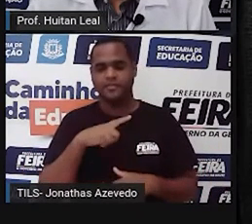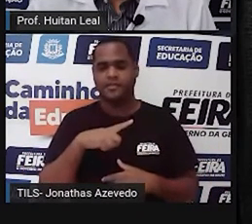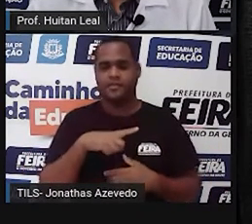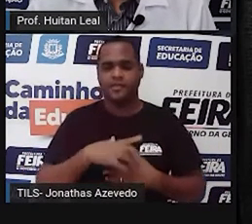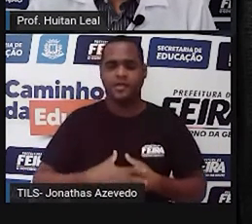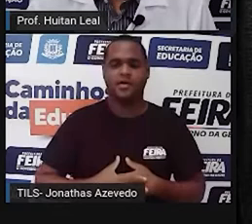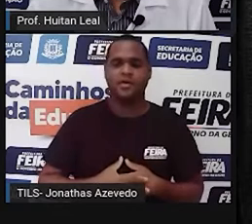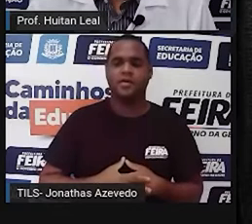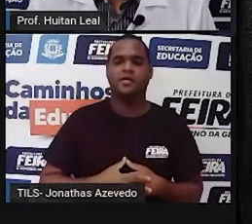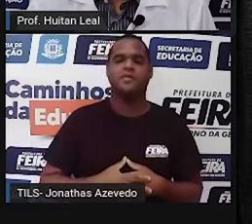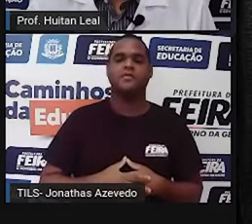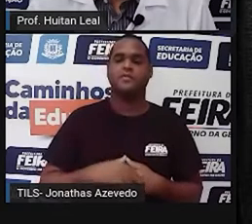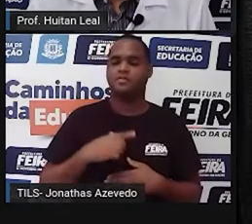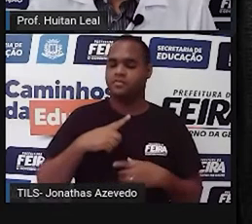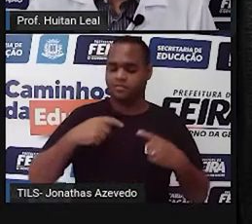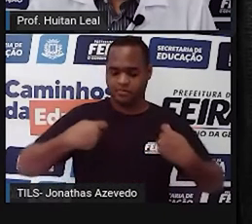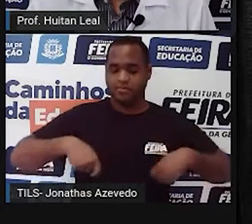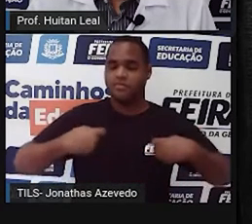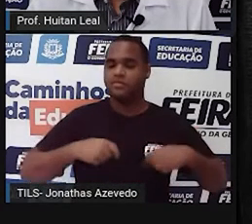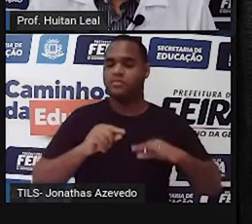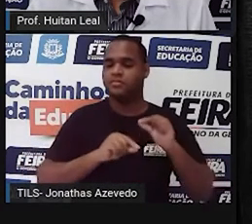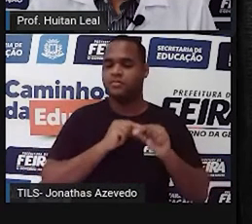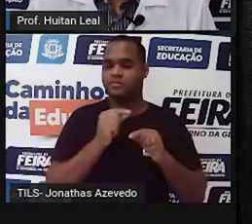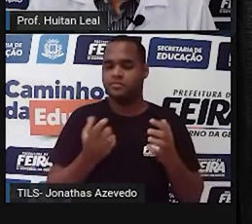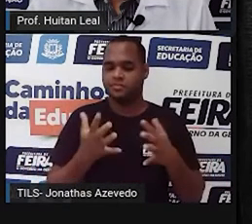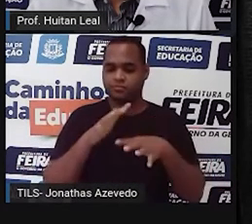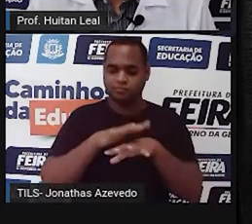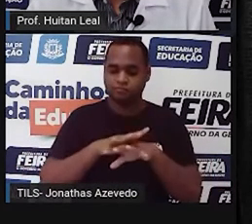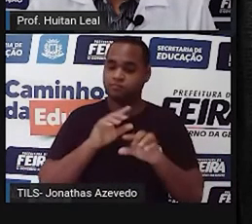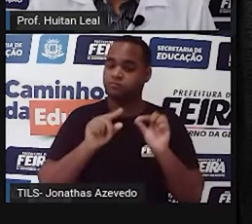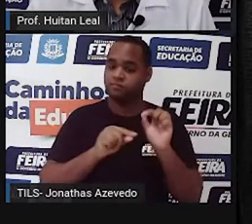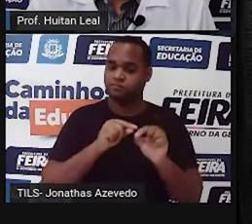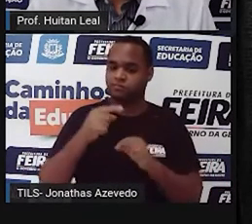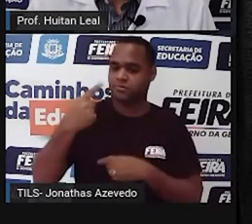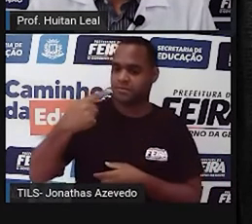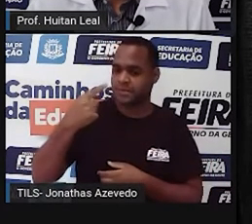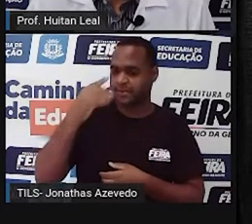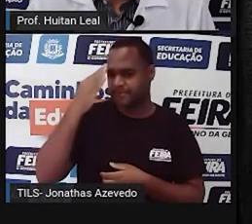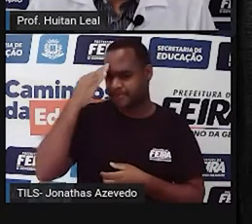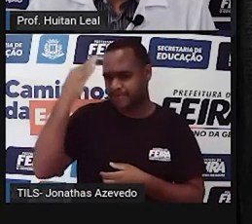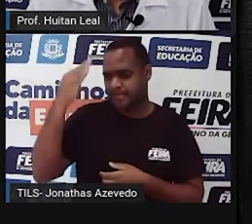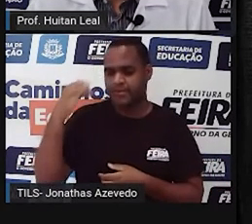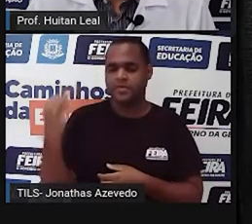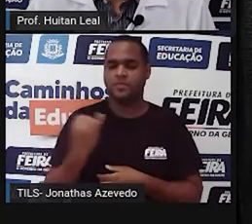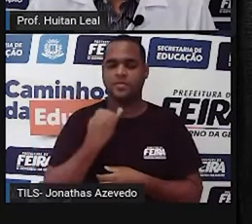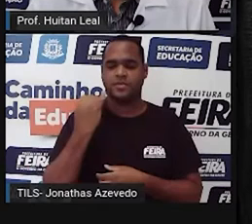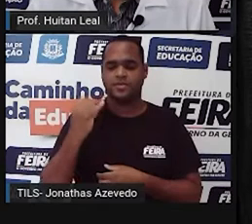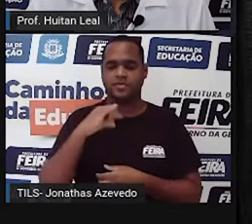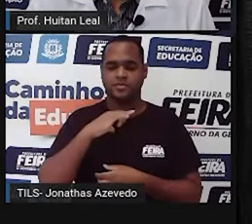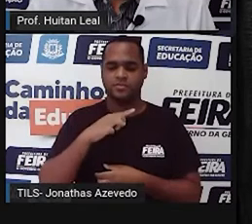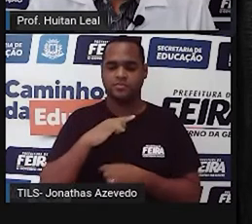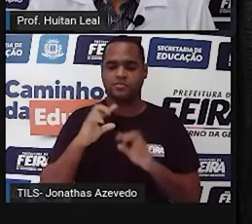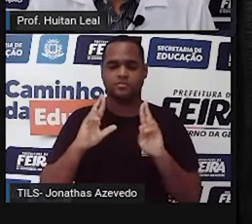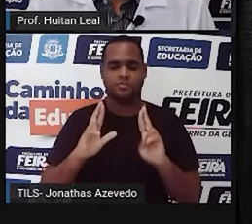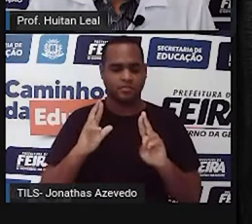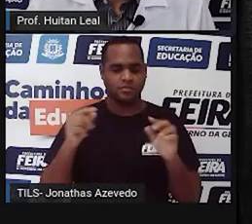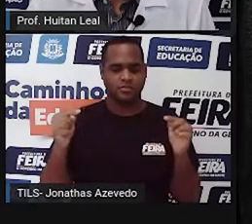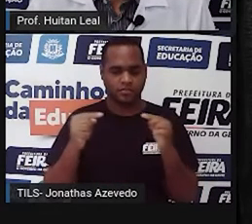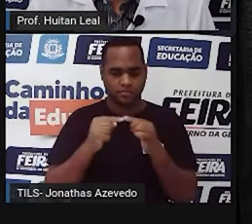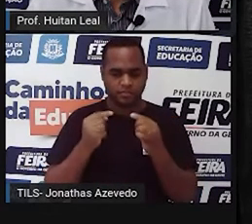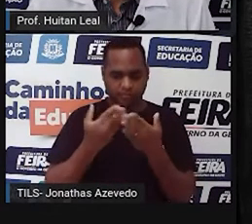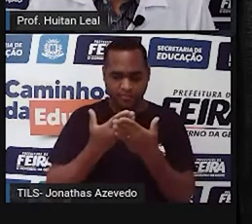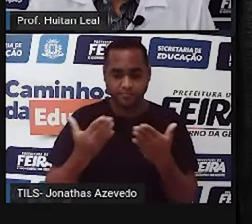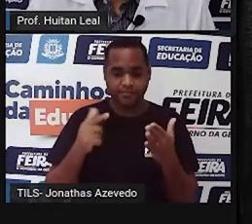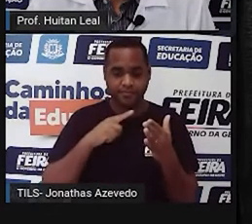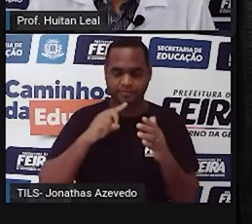é? E nós precisamos de quê? Para incluir a primeira coisa, a coisa mais importante é o respeito. Porque nós temos uma